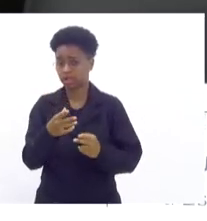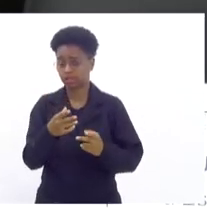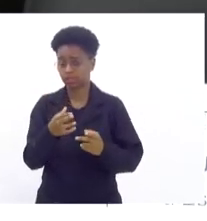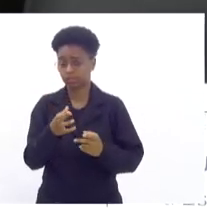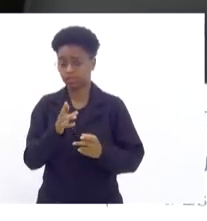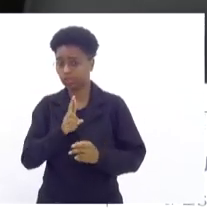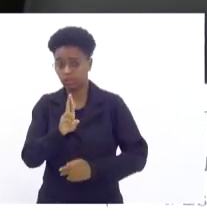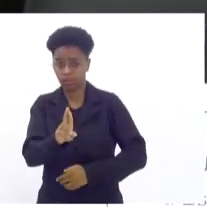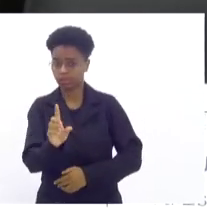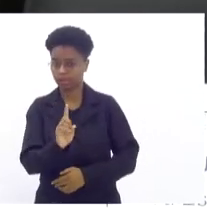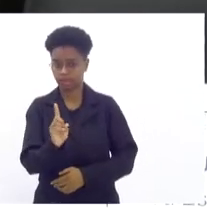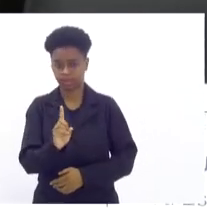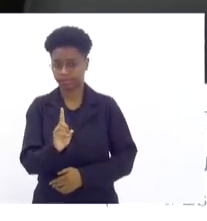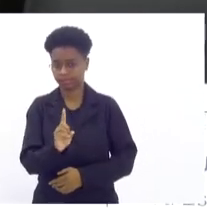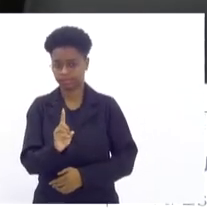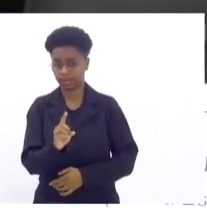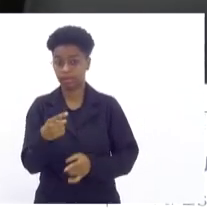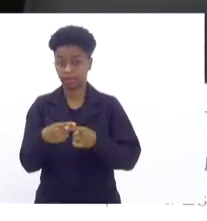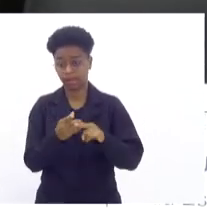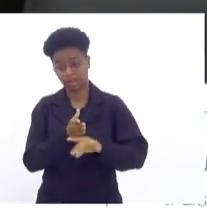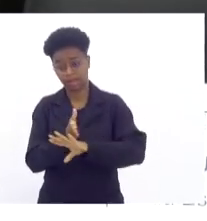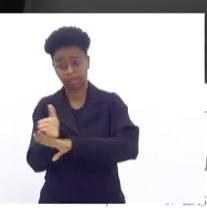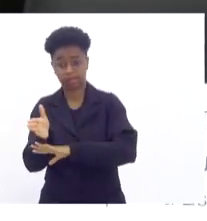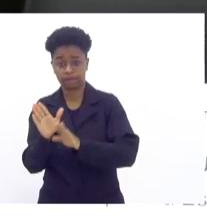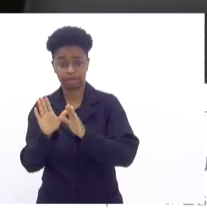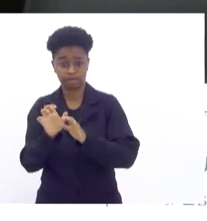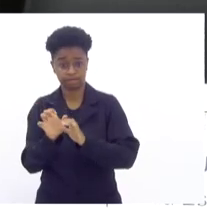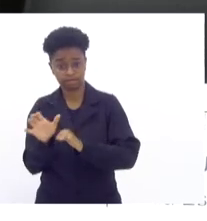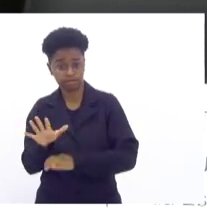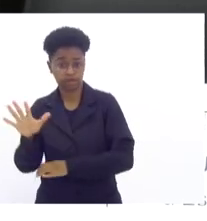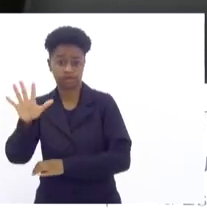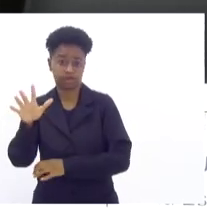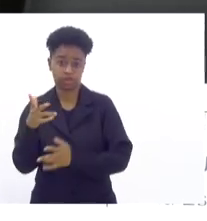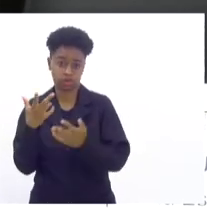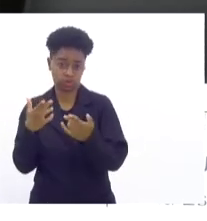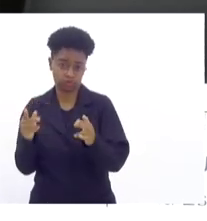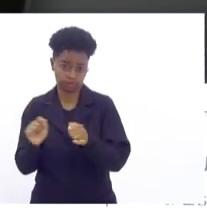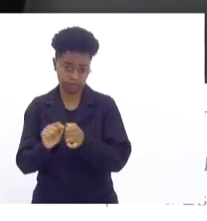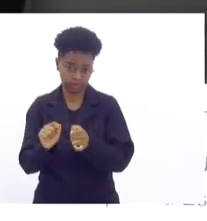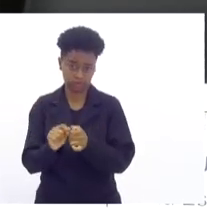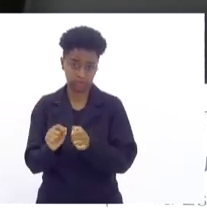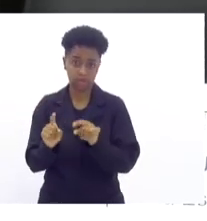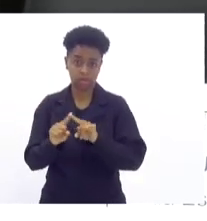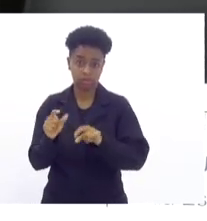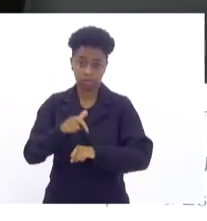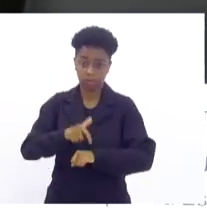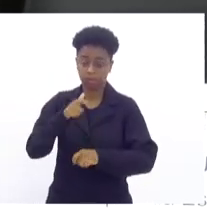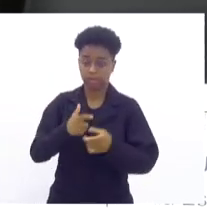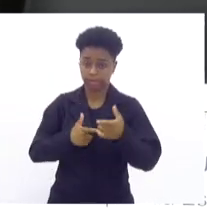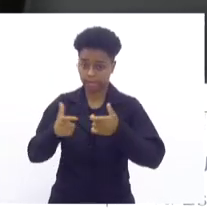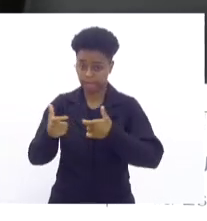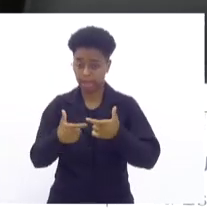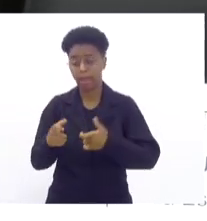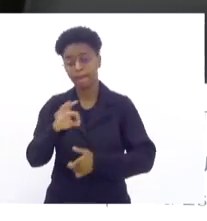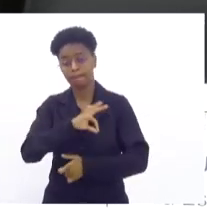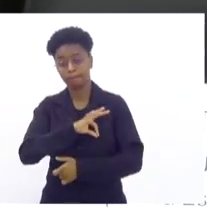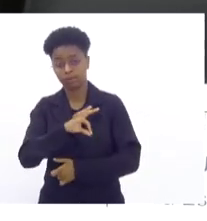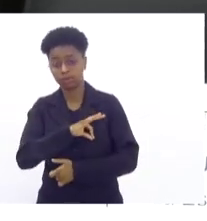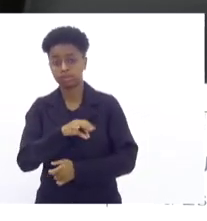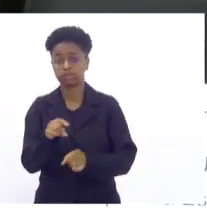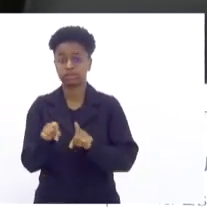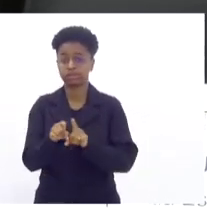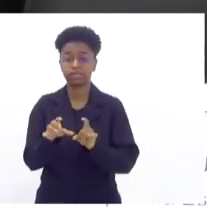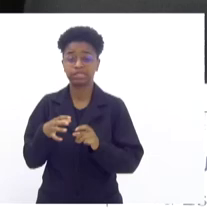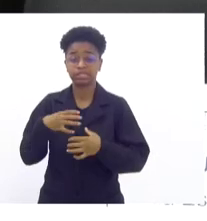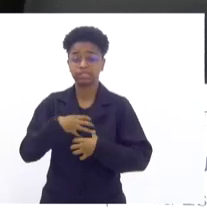De dentro de uma comunidade como ele foi no momento de guerra que está o estado do Rio de Janeiro, a polícia militar, a polícia civil, as forças de segurança se